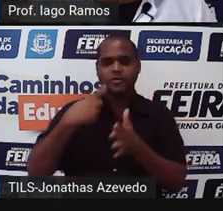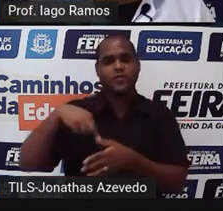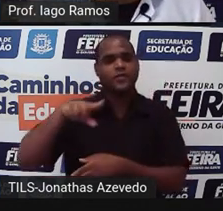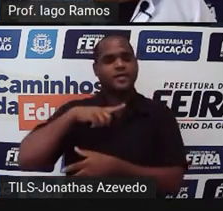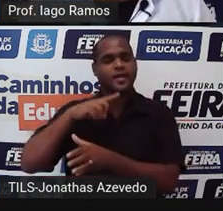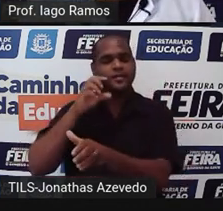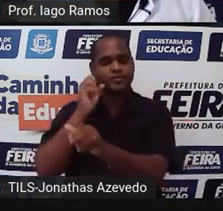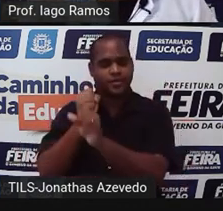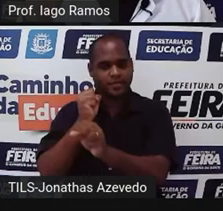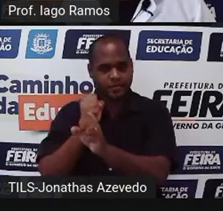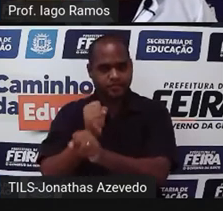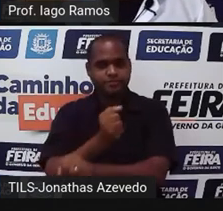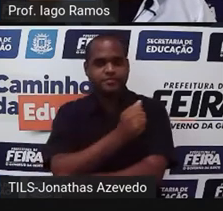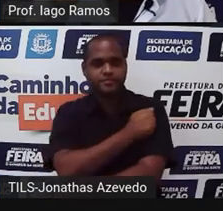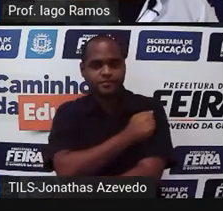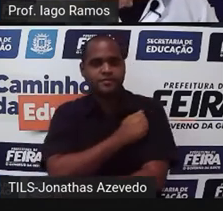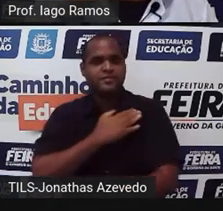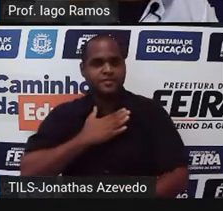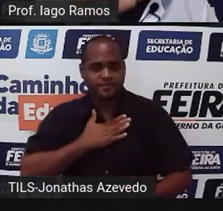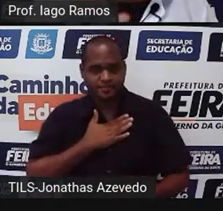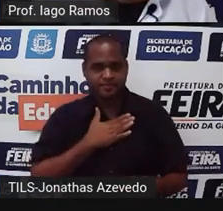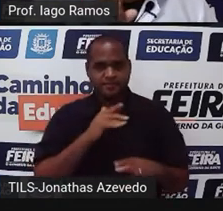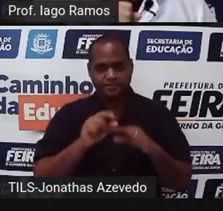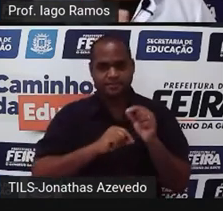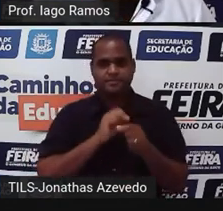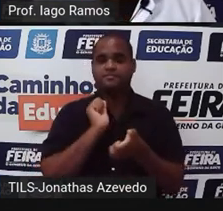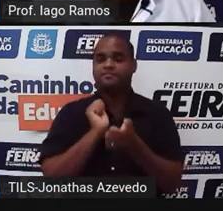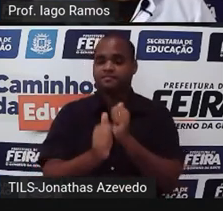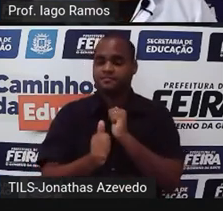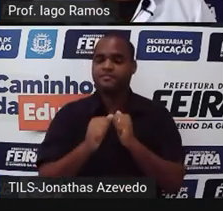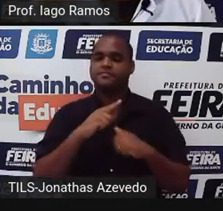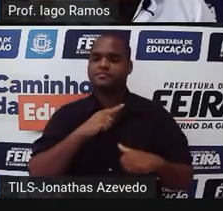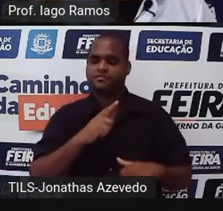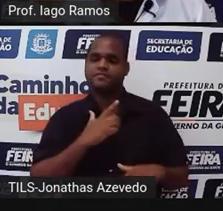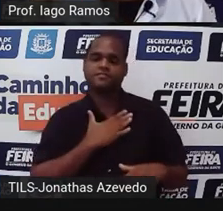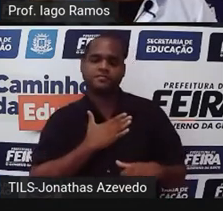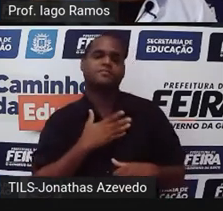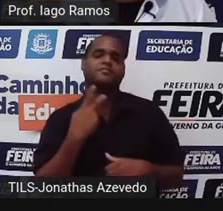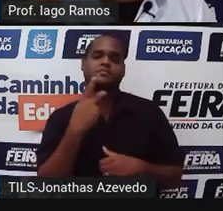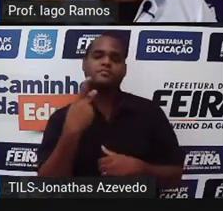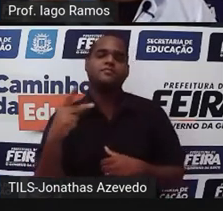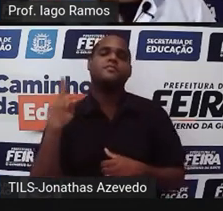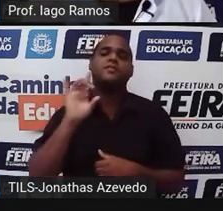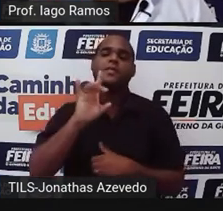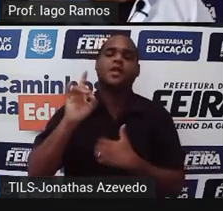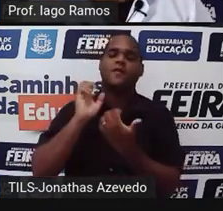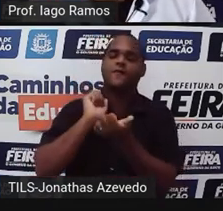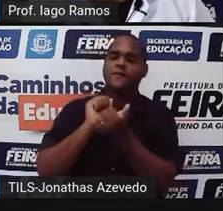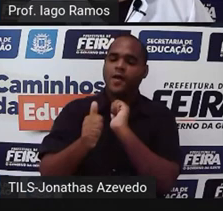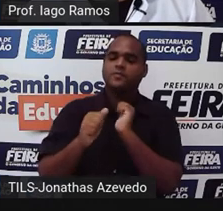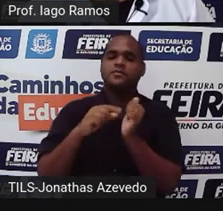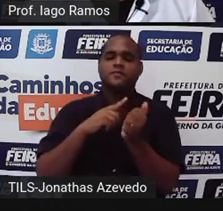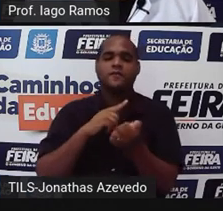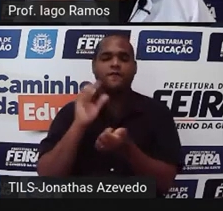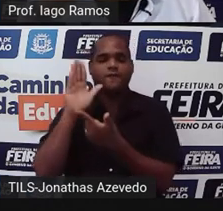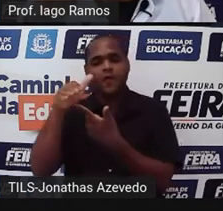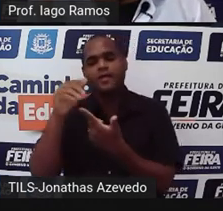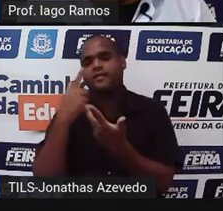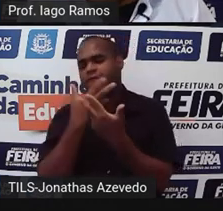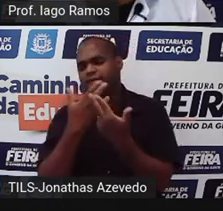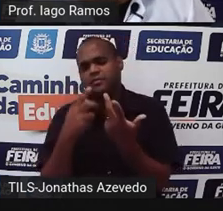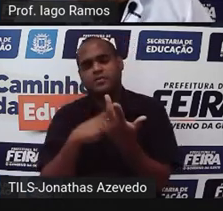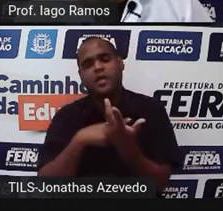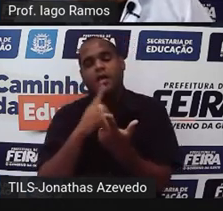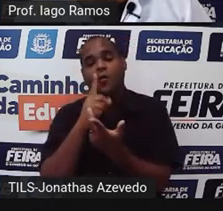de alunos que gostam de cada esporte, né? De cada esporte, futebol, vôlei e basquete. E uma